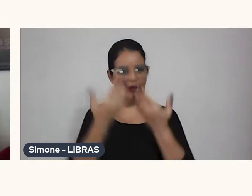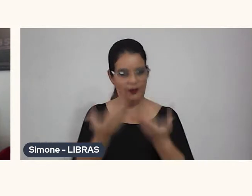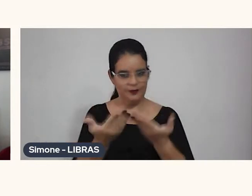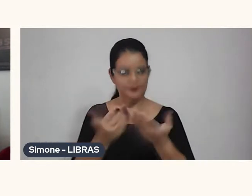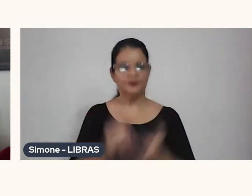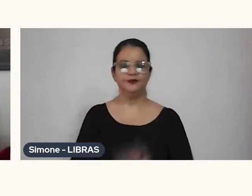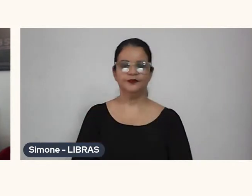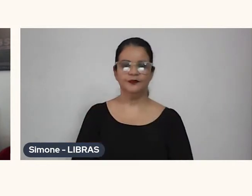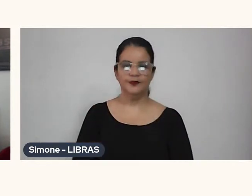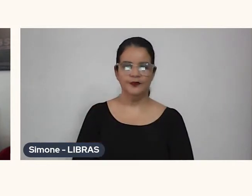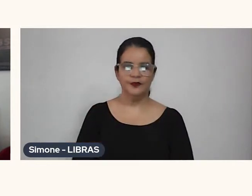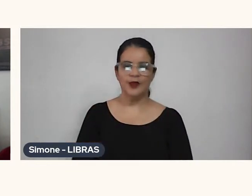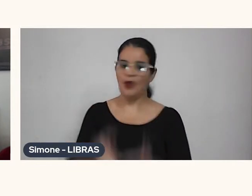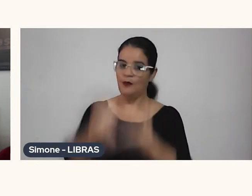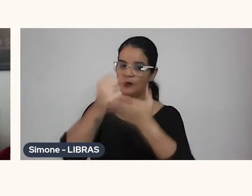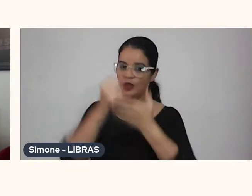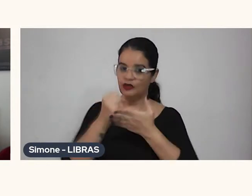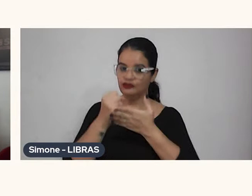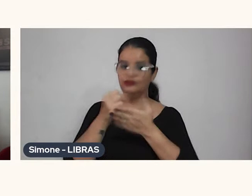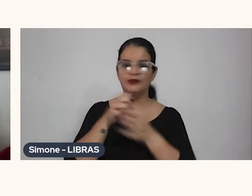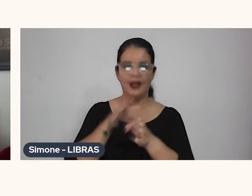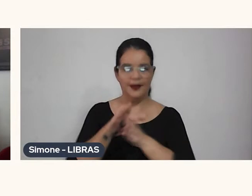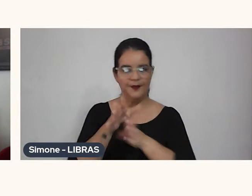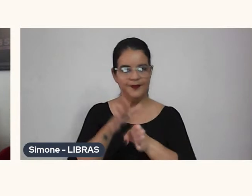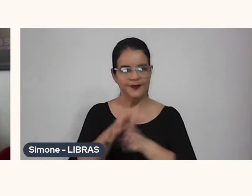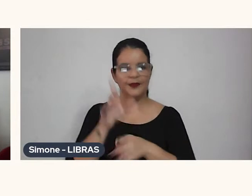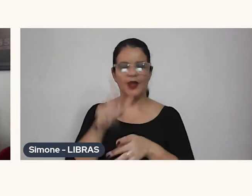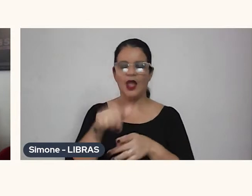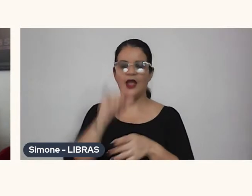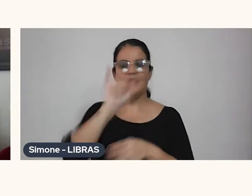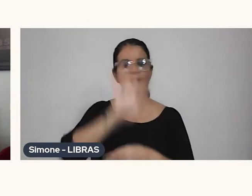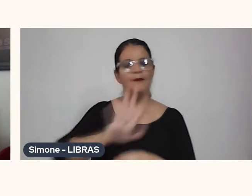que vai me ajudar a guiar e também tem algumas imagens